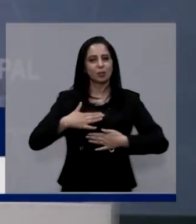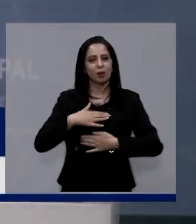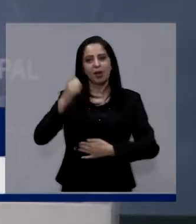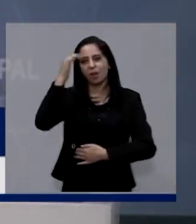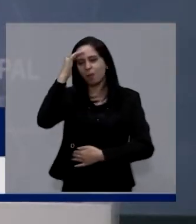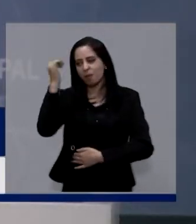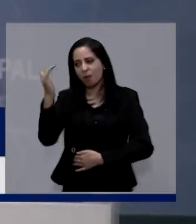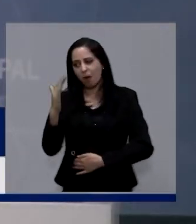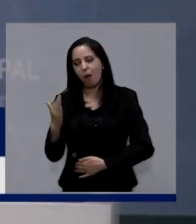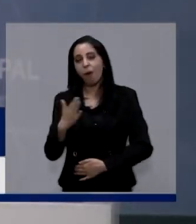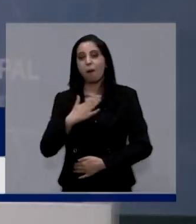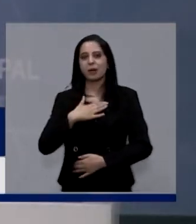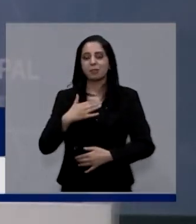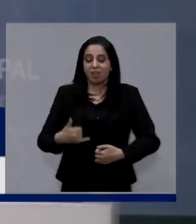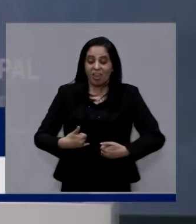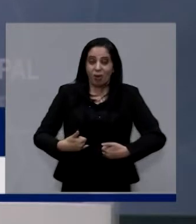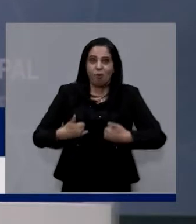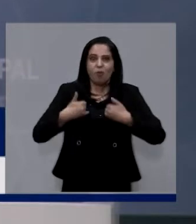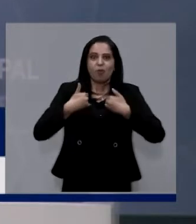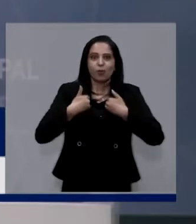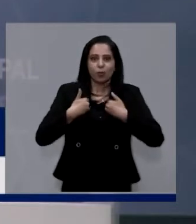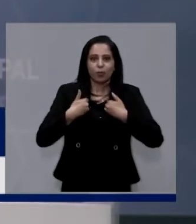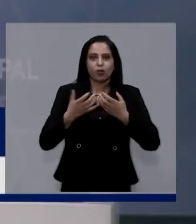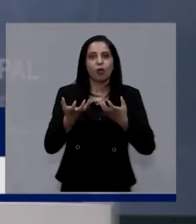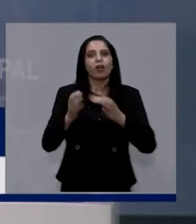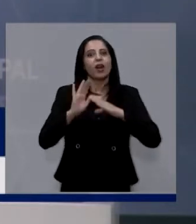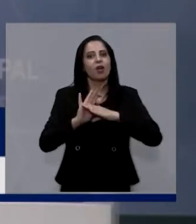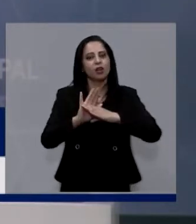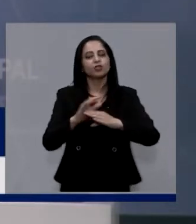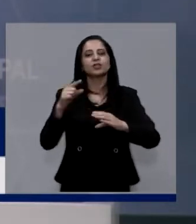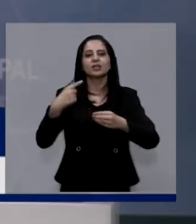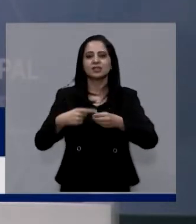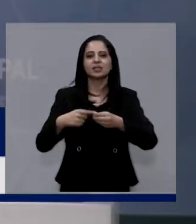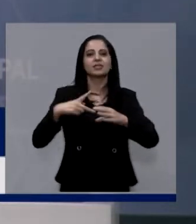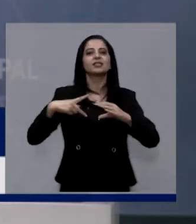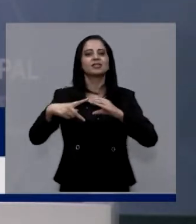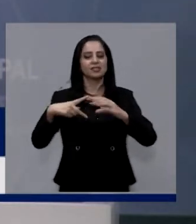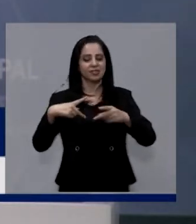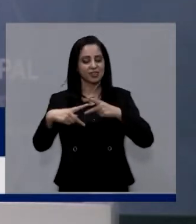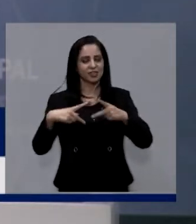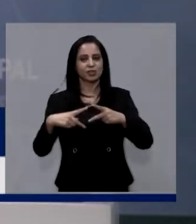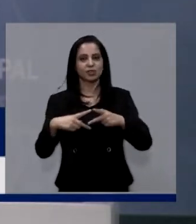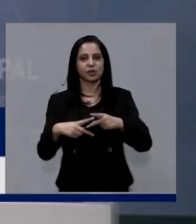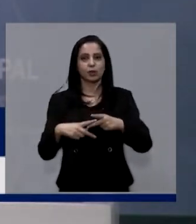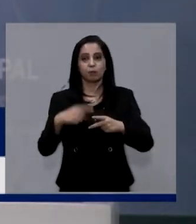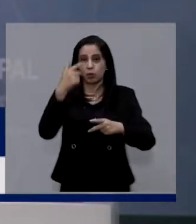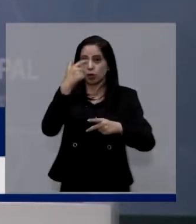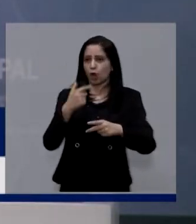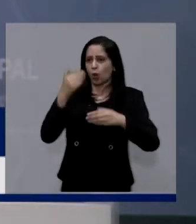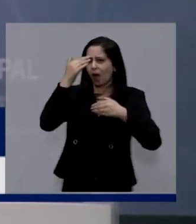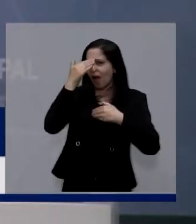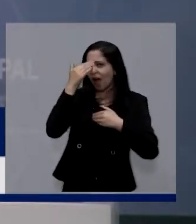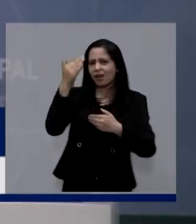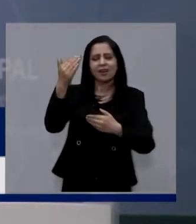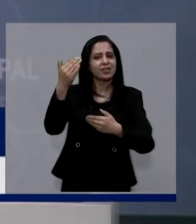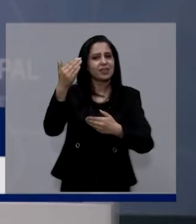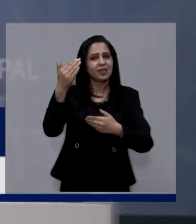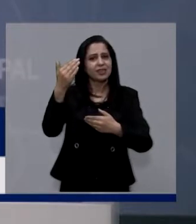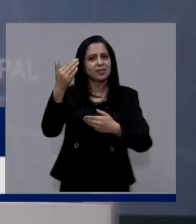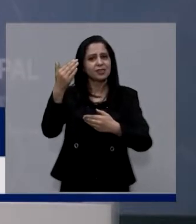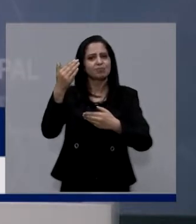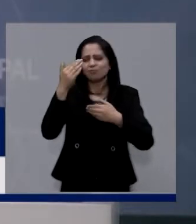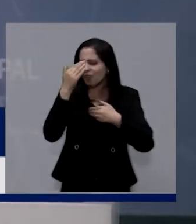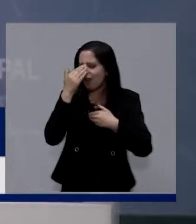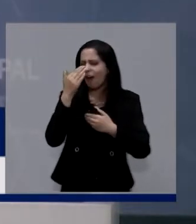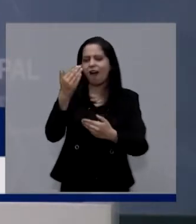para mim colaborar com a cidade, espero colaborar muitos anos ainda e agradeço, só tenho gratidão por aqui, que dá tudo de retorno